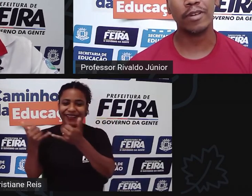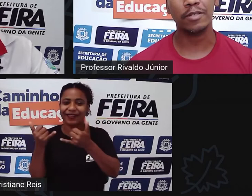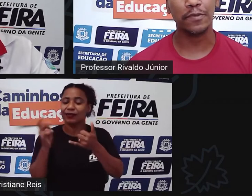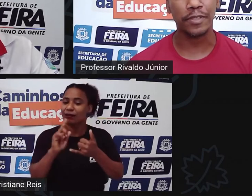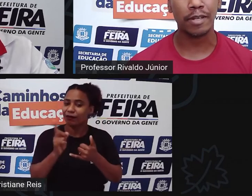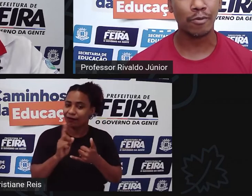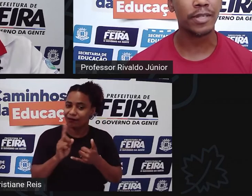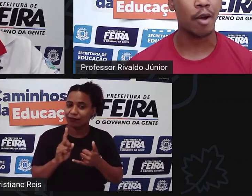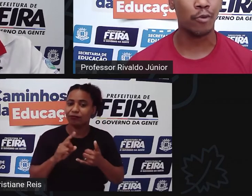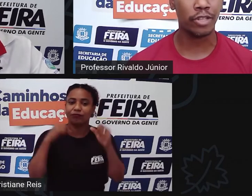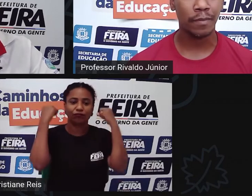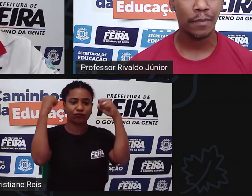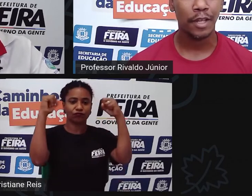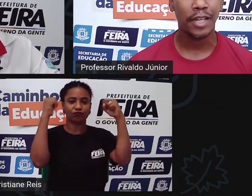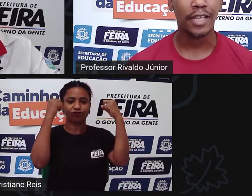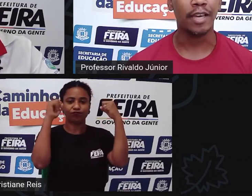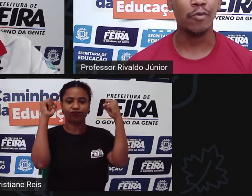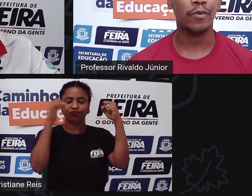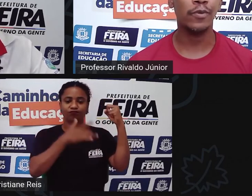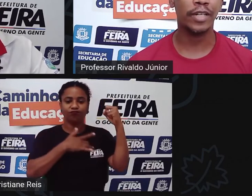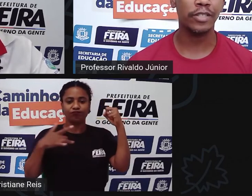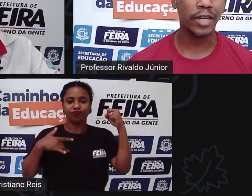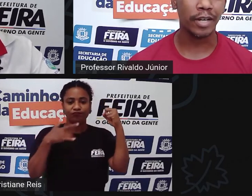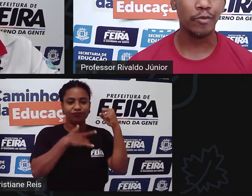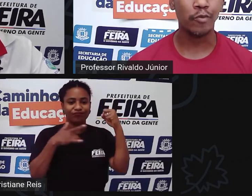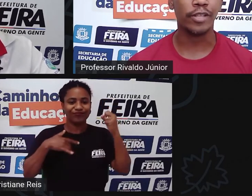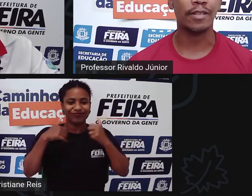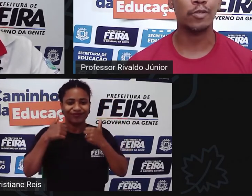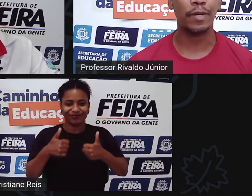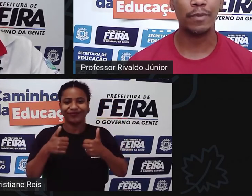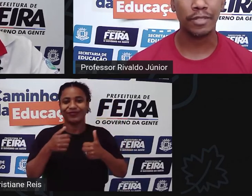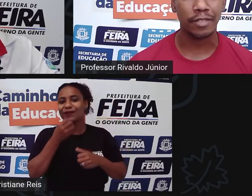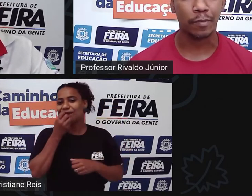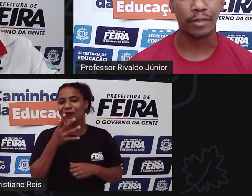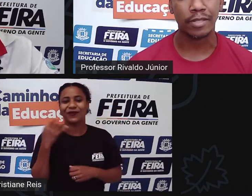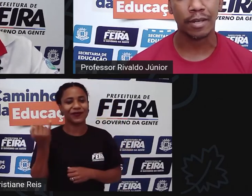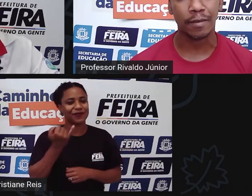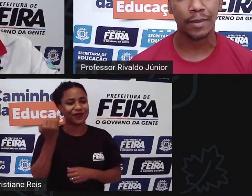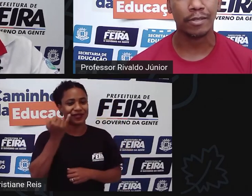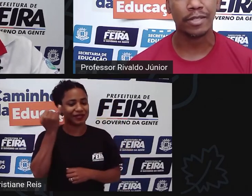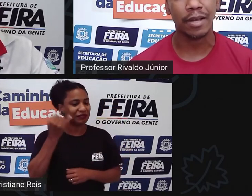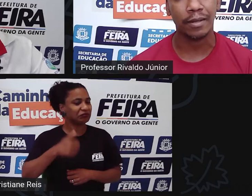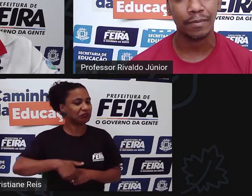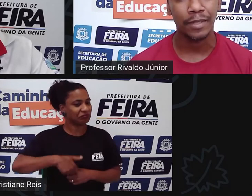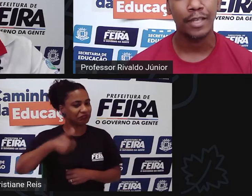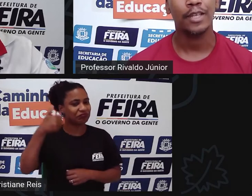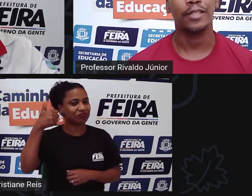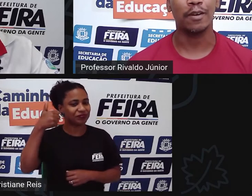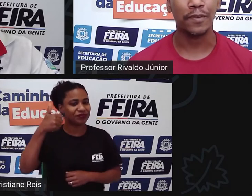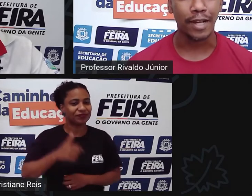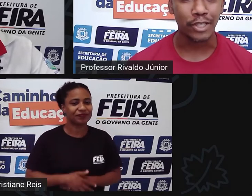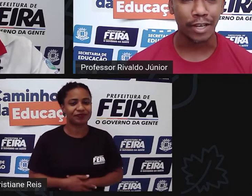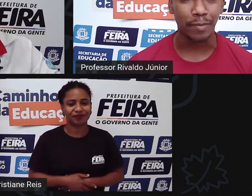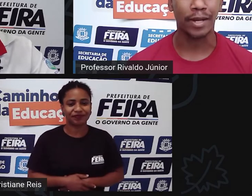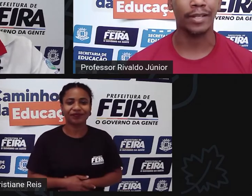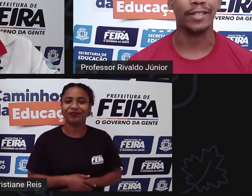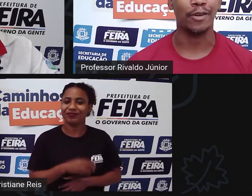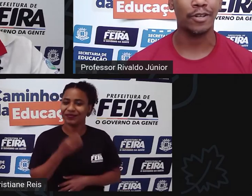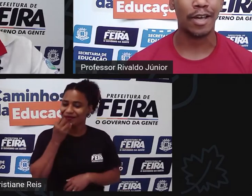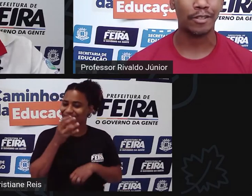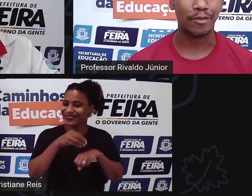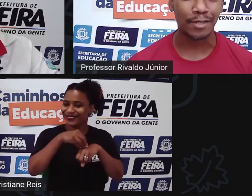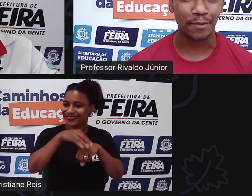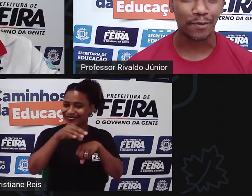associação da educação física com saúde que é um grande ganho um olhar super positivo para a área então fica a dica aí para a